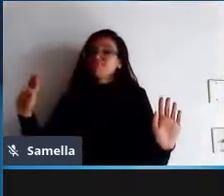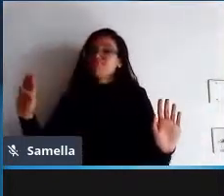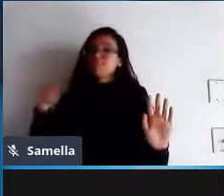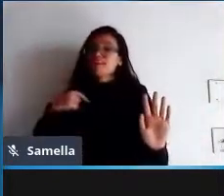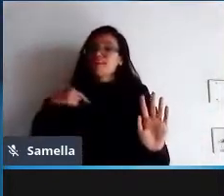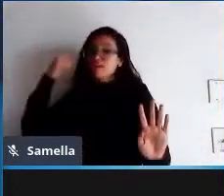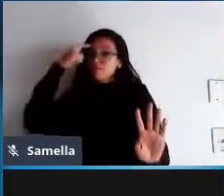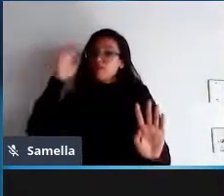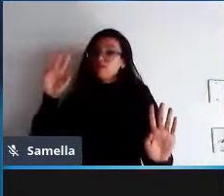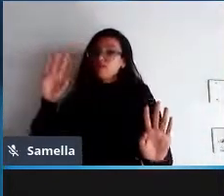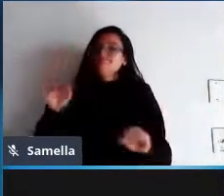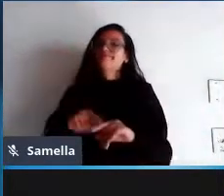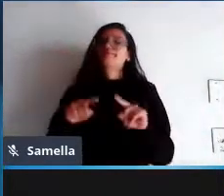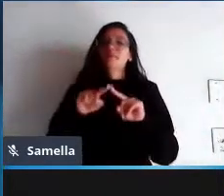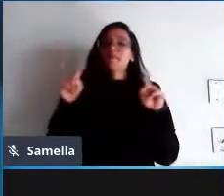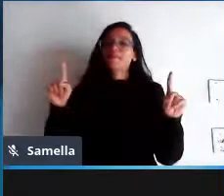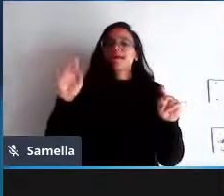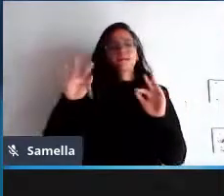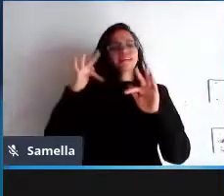em outros canais